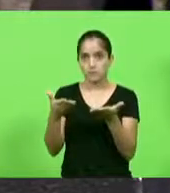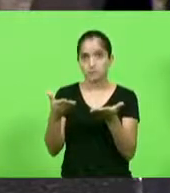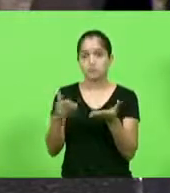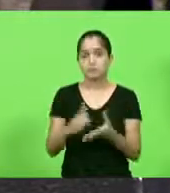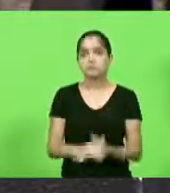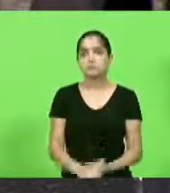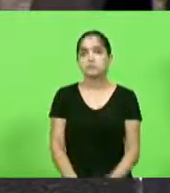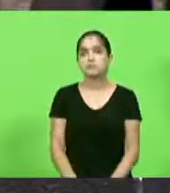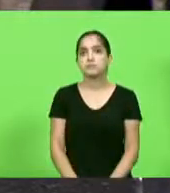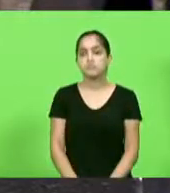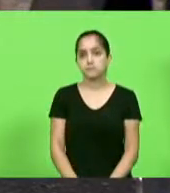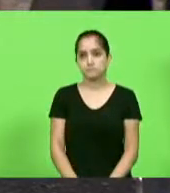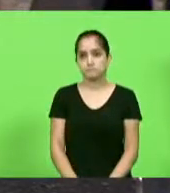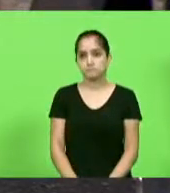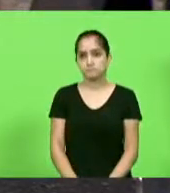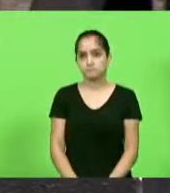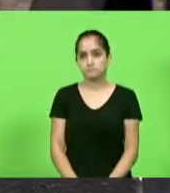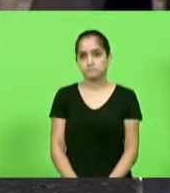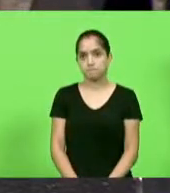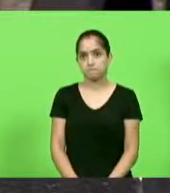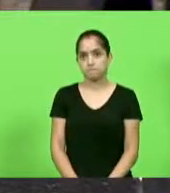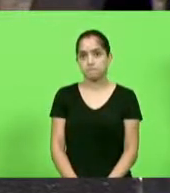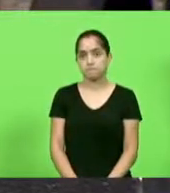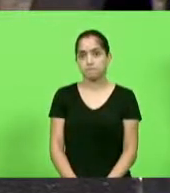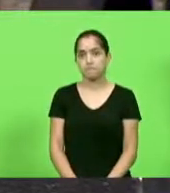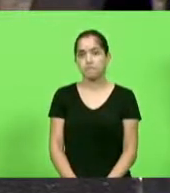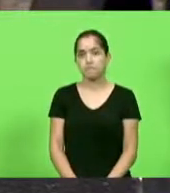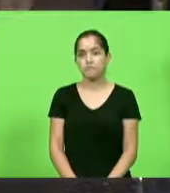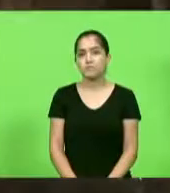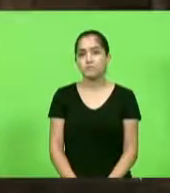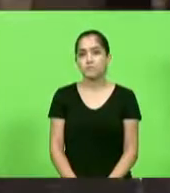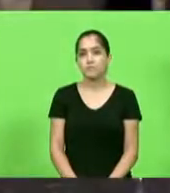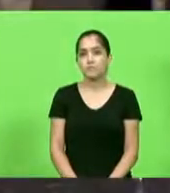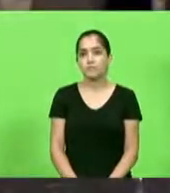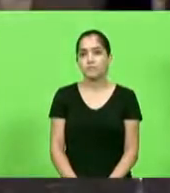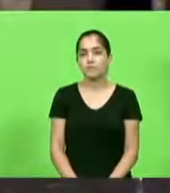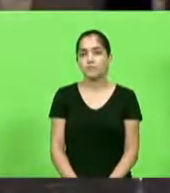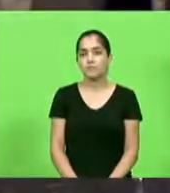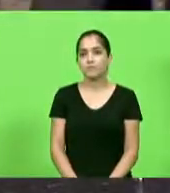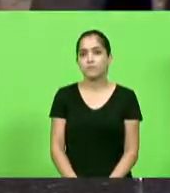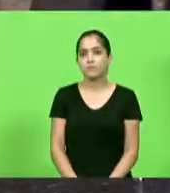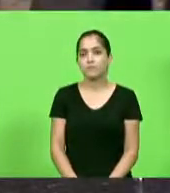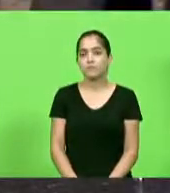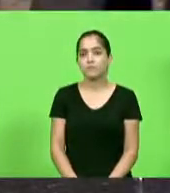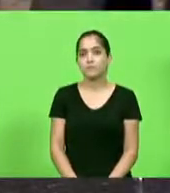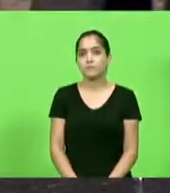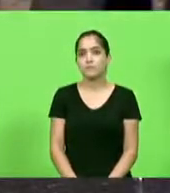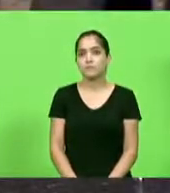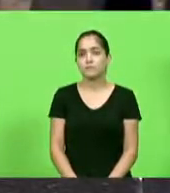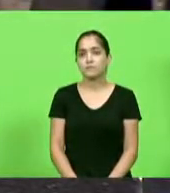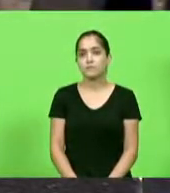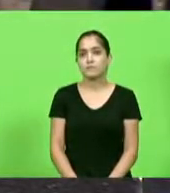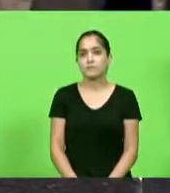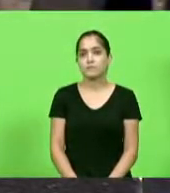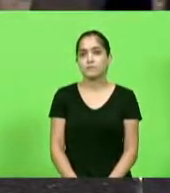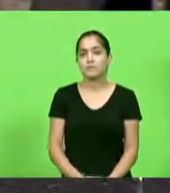pode ser... Este vídeo que eu vou passar para vocês aqui... Carlos Eduardo Souza. Só para eu explicar rapidamente.